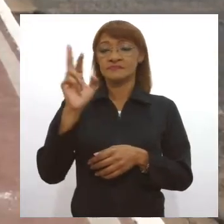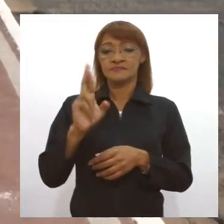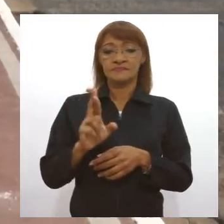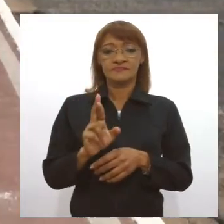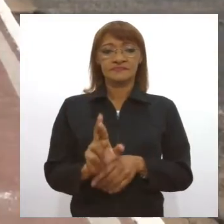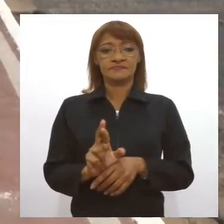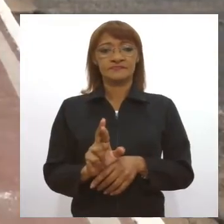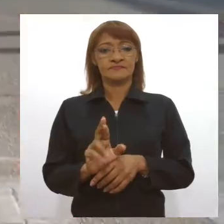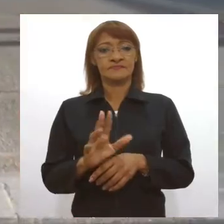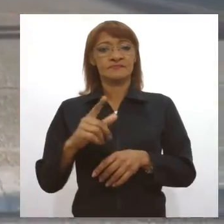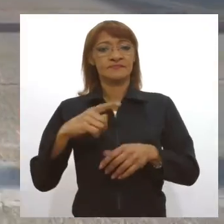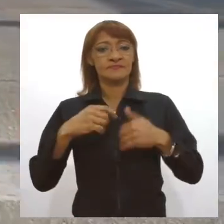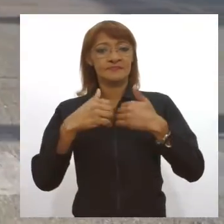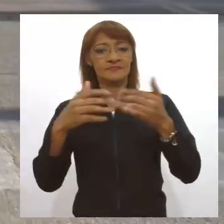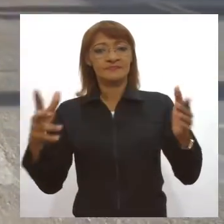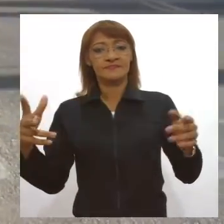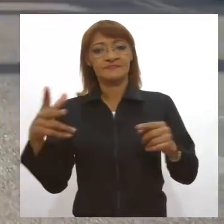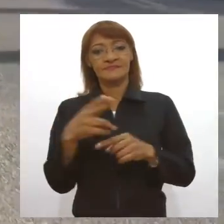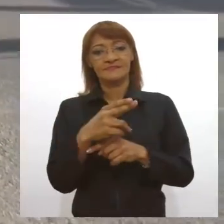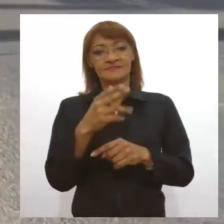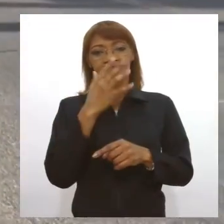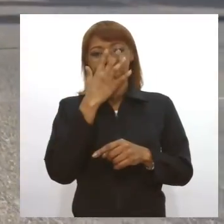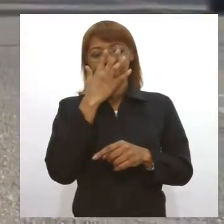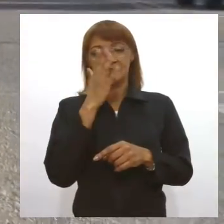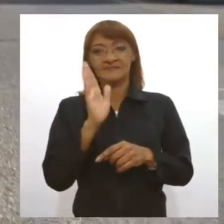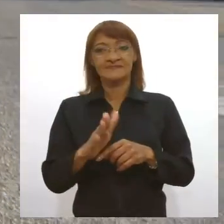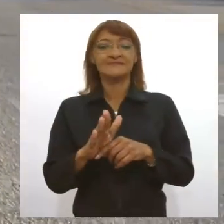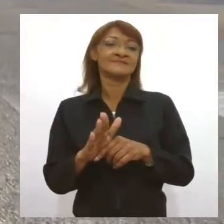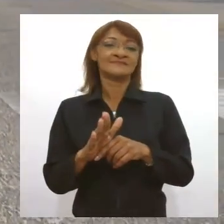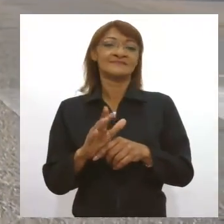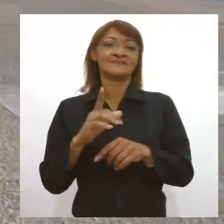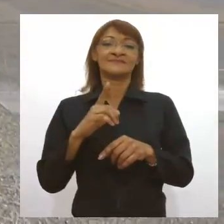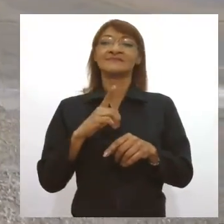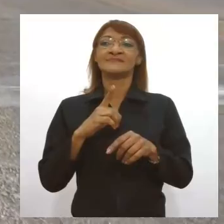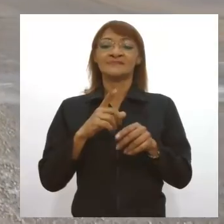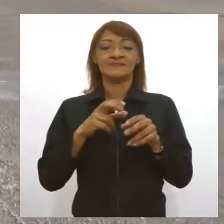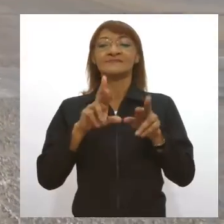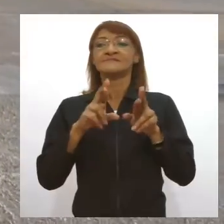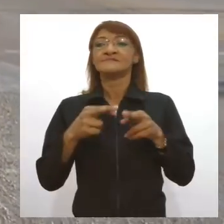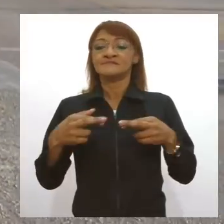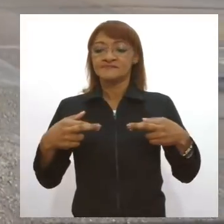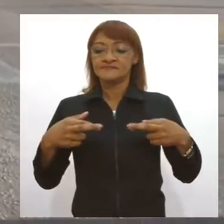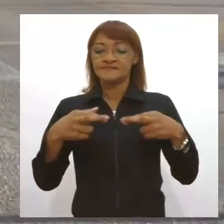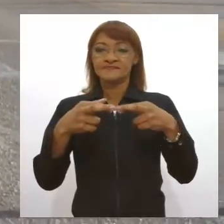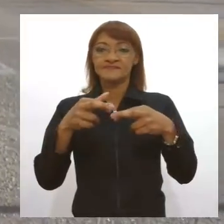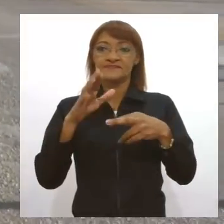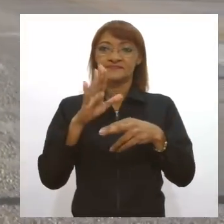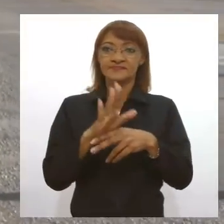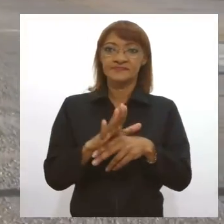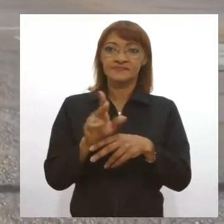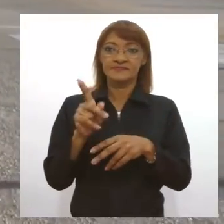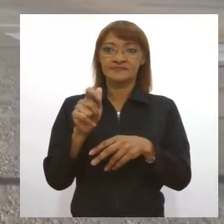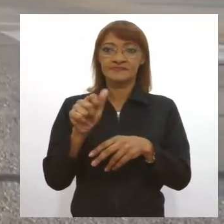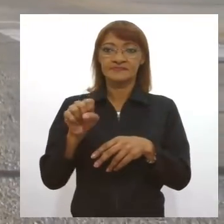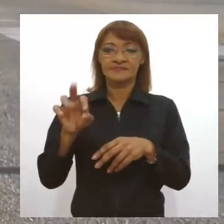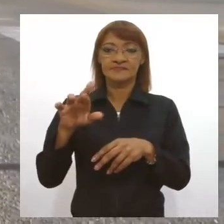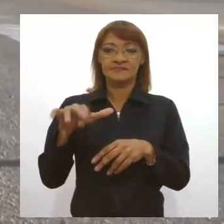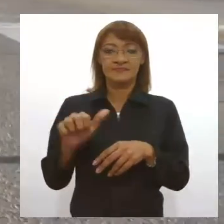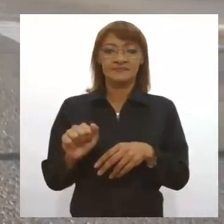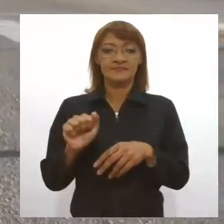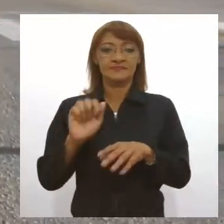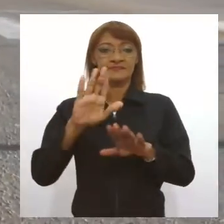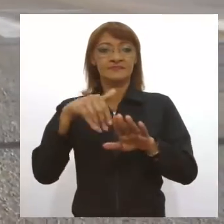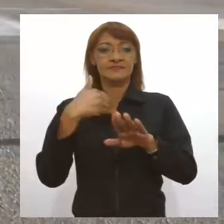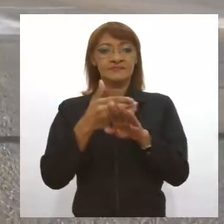o trecho inaugurado vai do final da Passarela do Caranguejo, a partir da rua Clóvis Hollenberg até